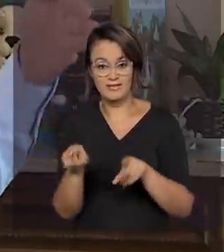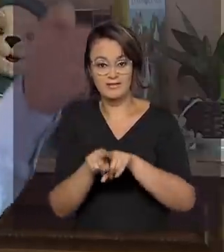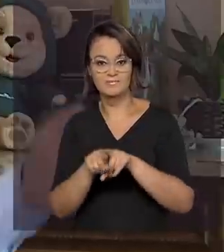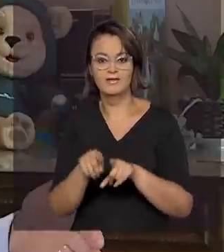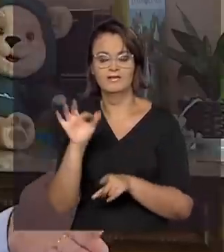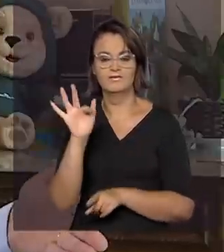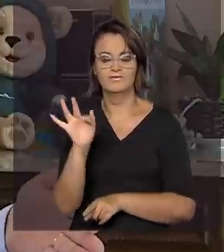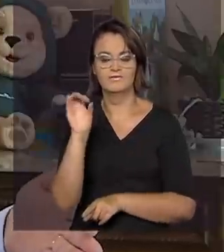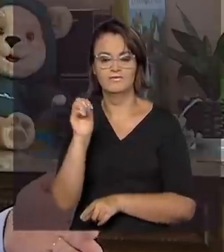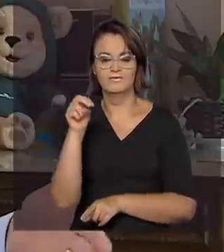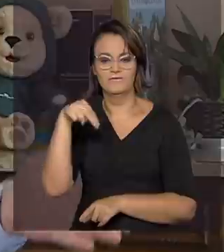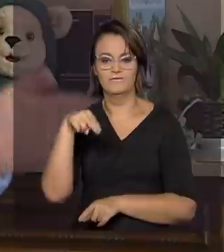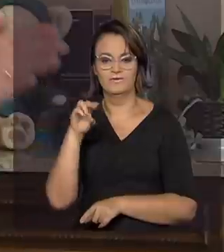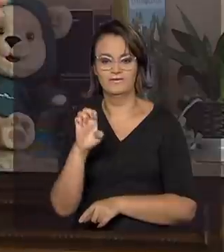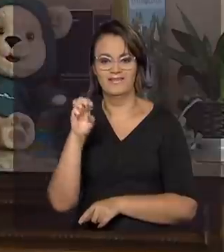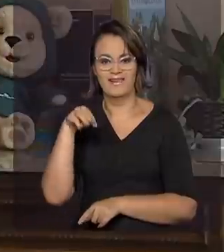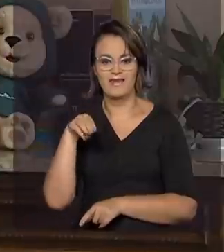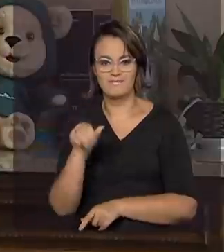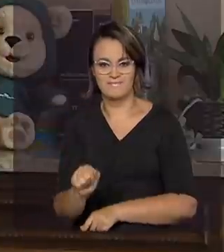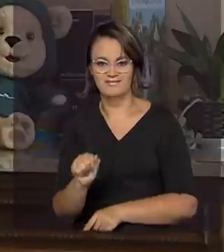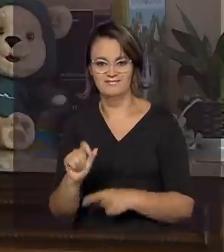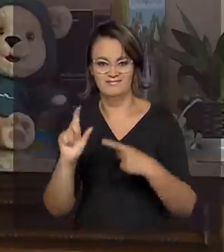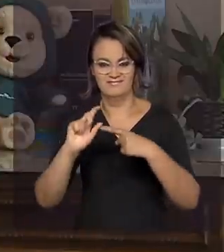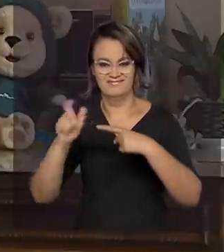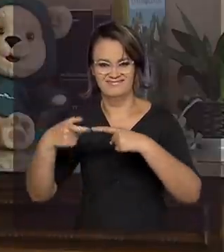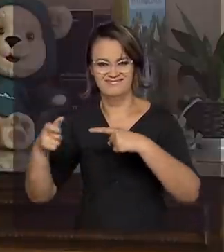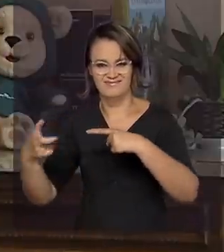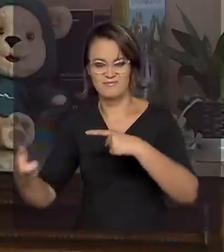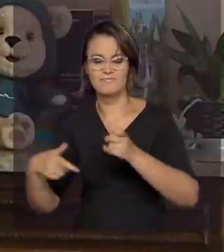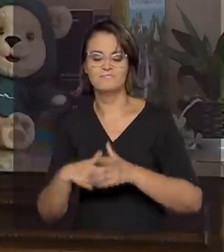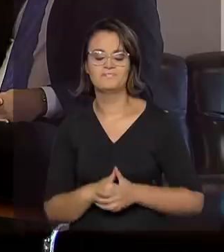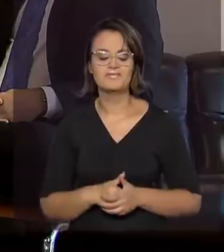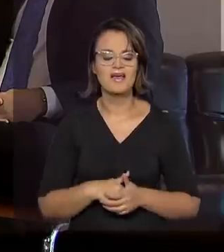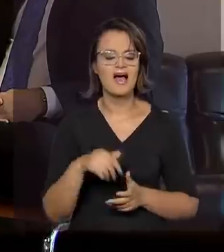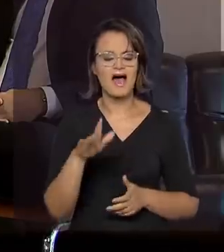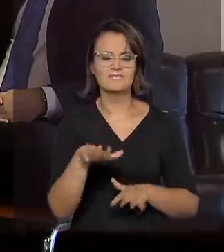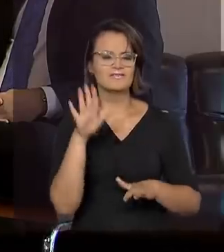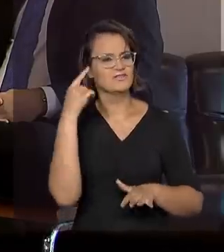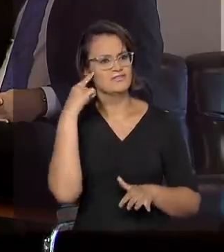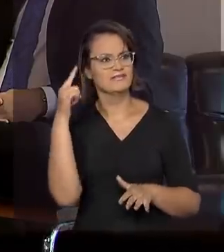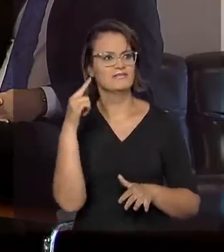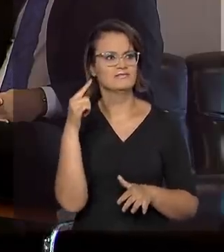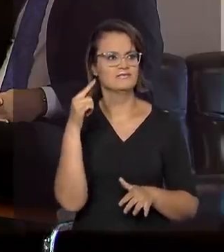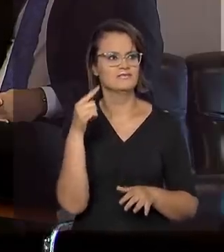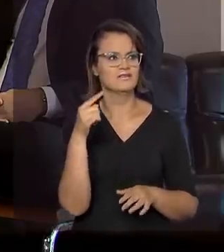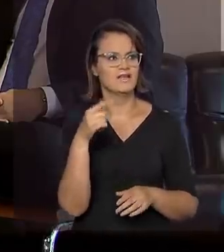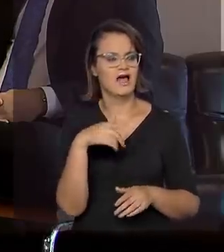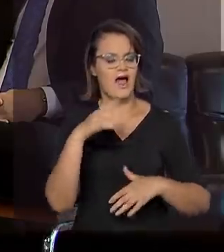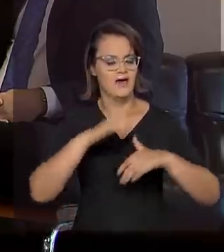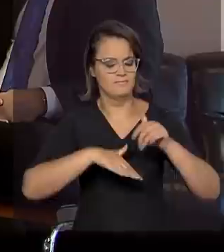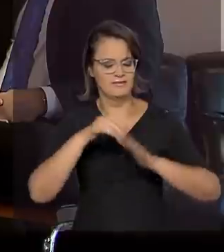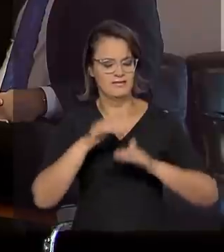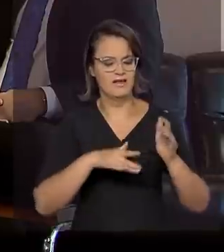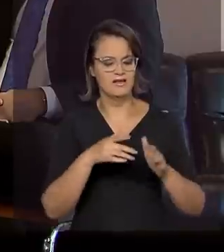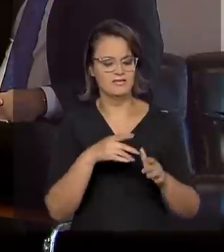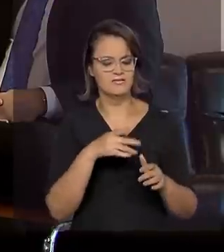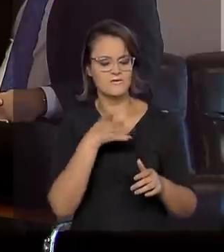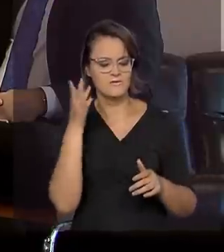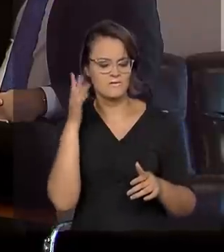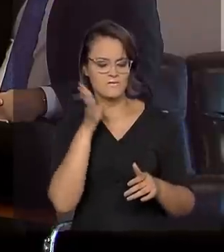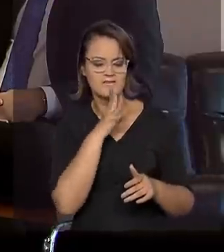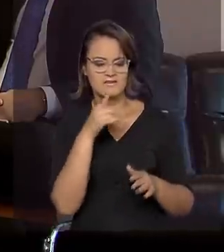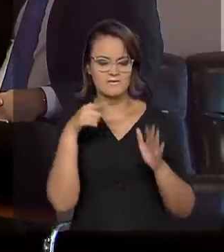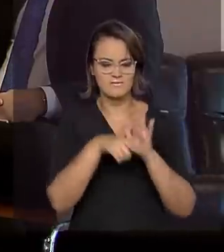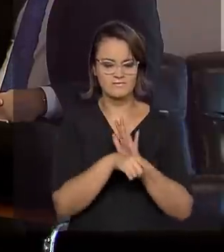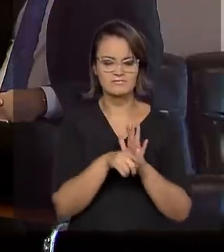chamam de princípio alfabético, outros de domínio das relações entre grafemas e fonemas. E, seguindo o National